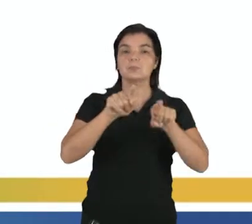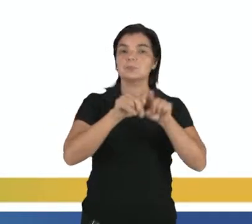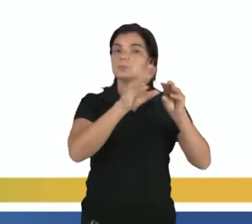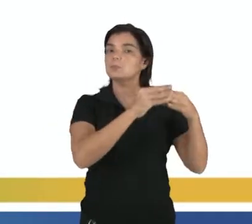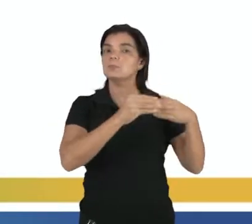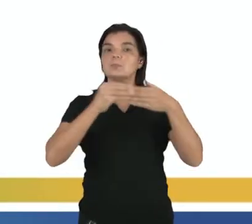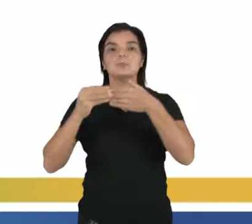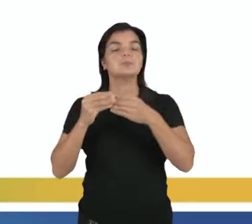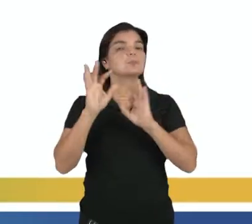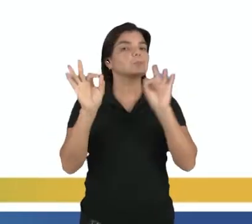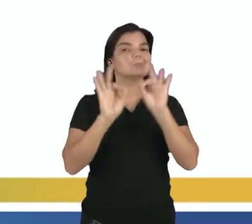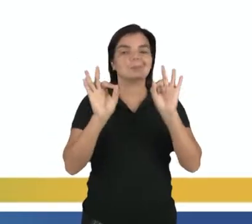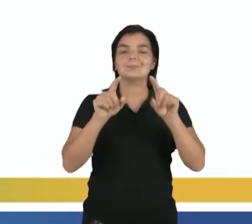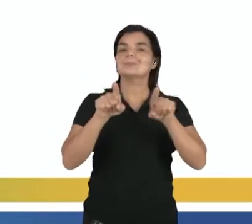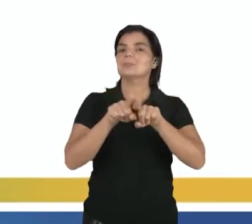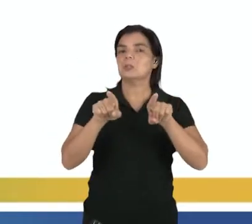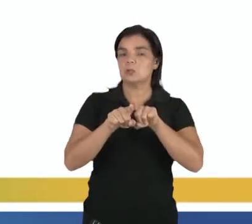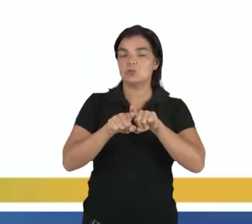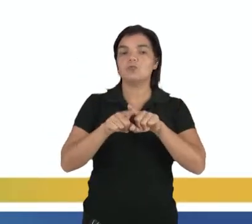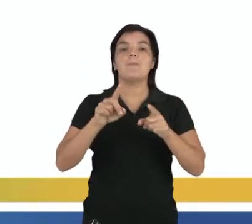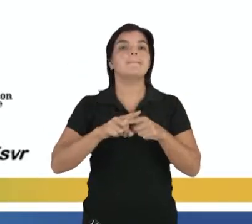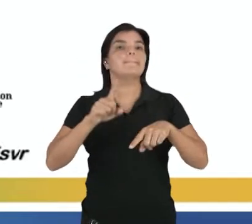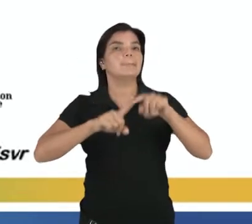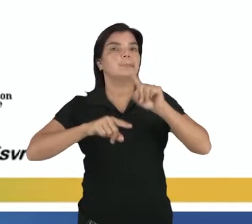transporte matéria, tá.